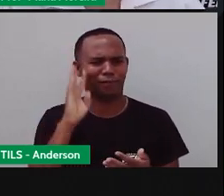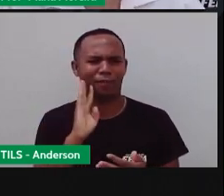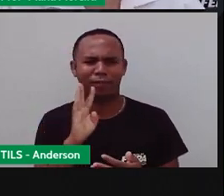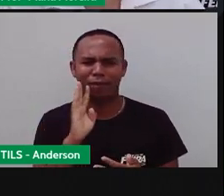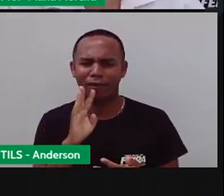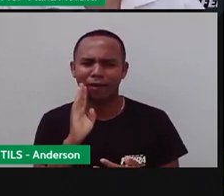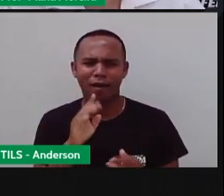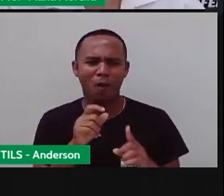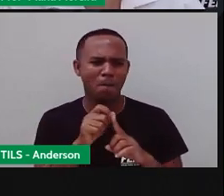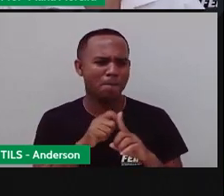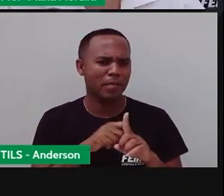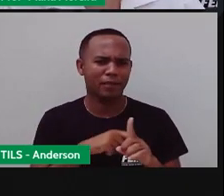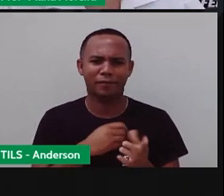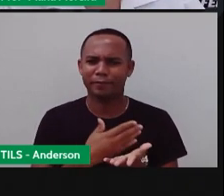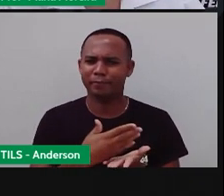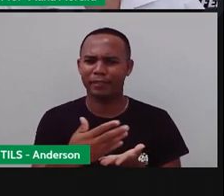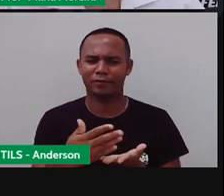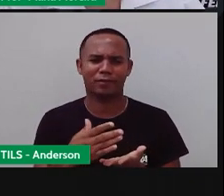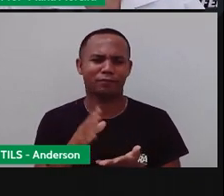mês maravilhoso.